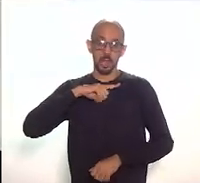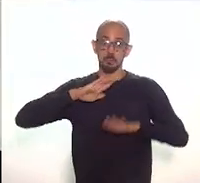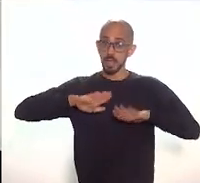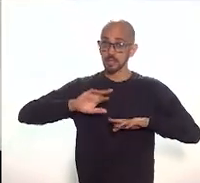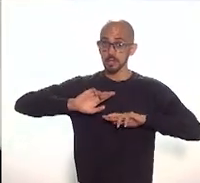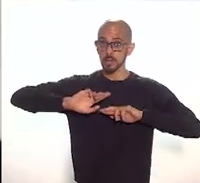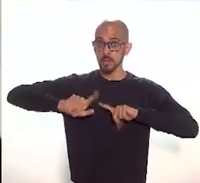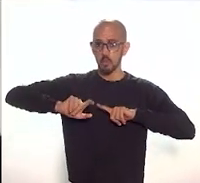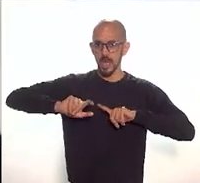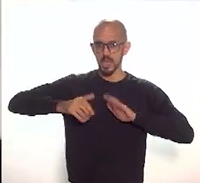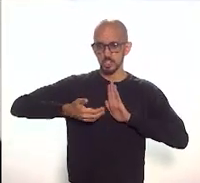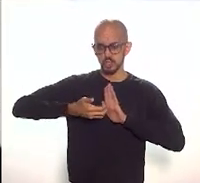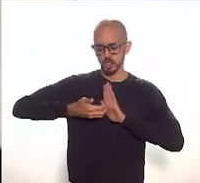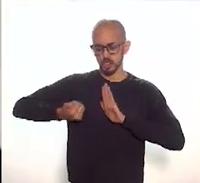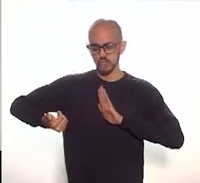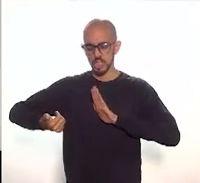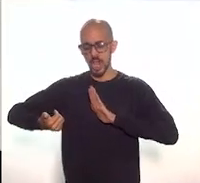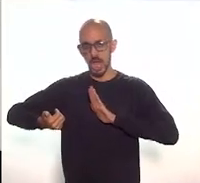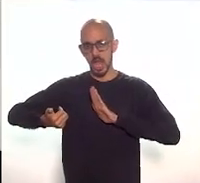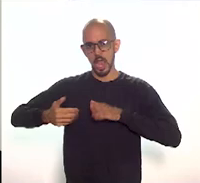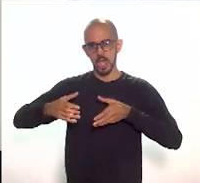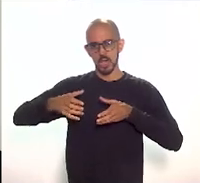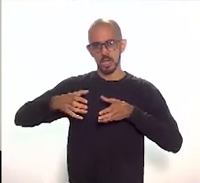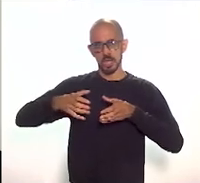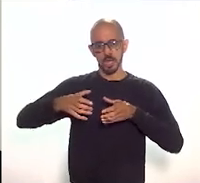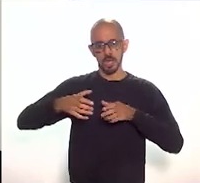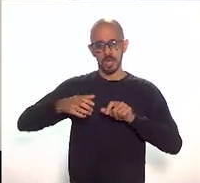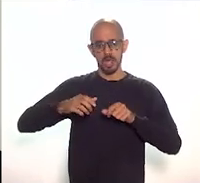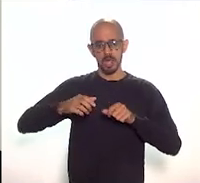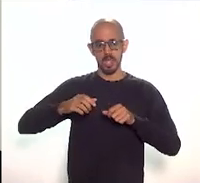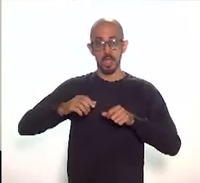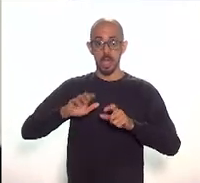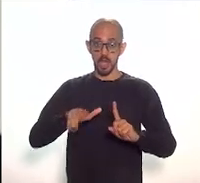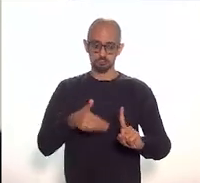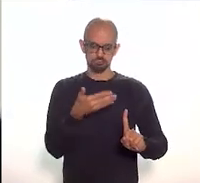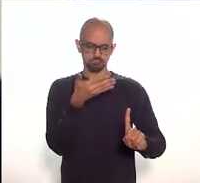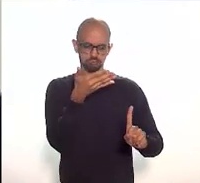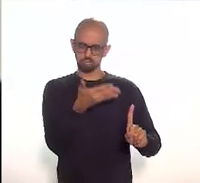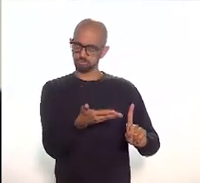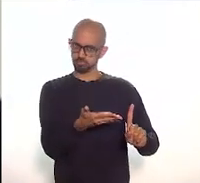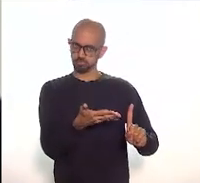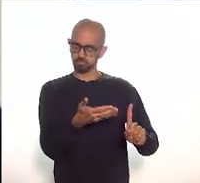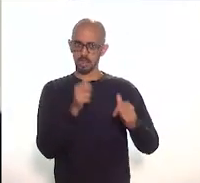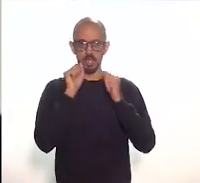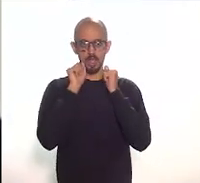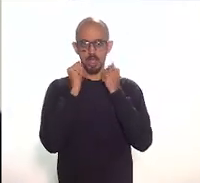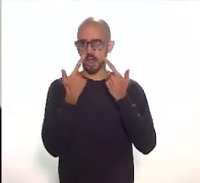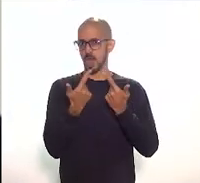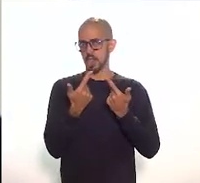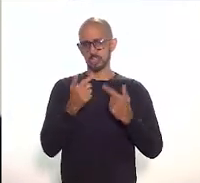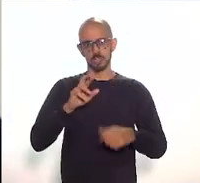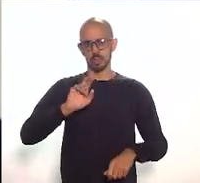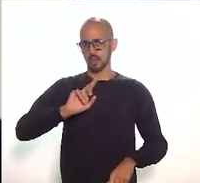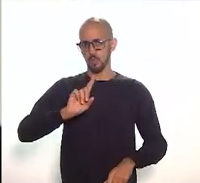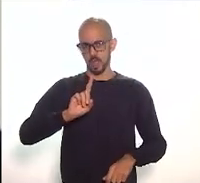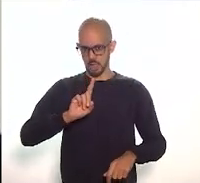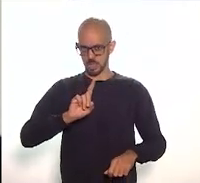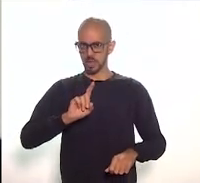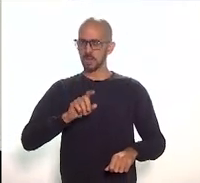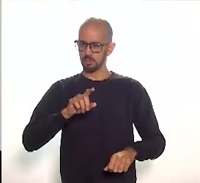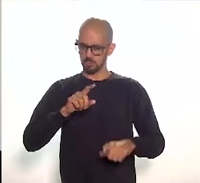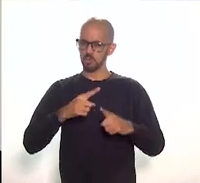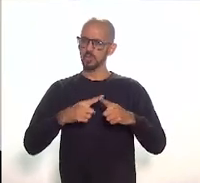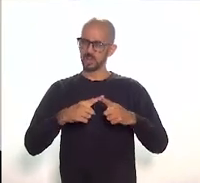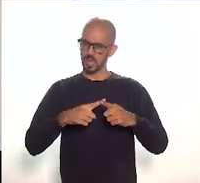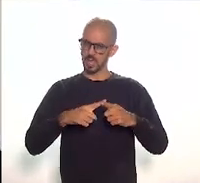mérito dessa igreja-casa que é a alerja, inclusive a alerja é um parlamento,